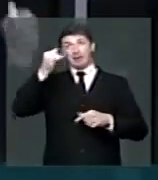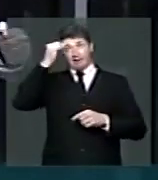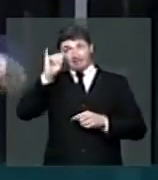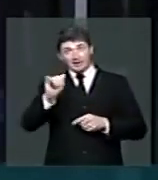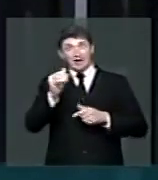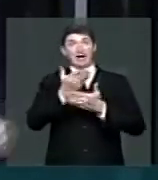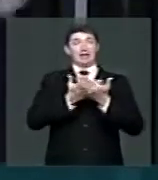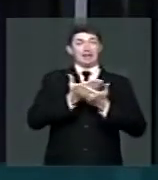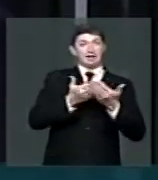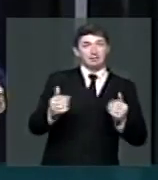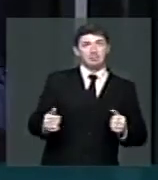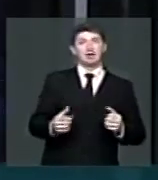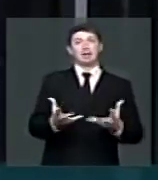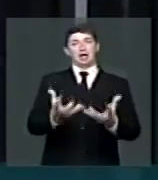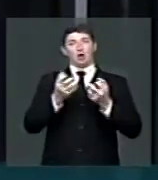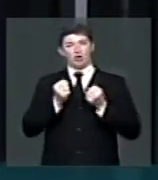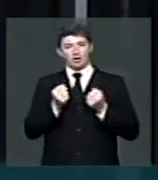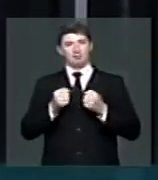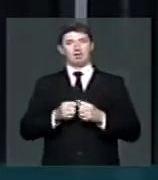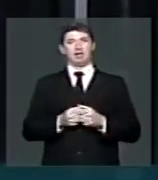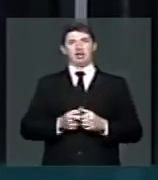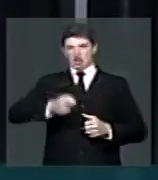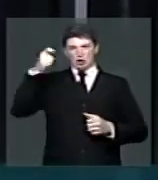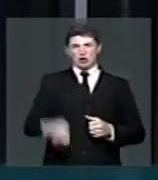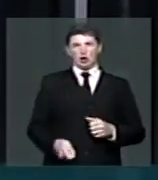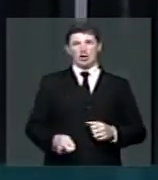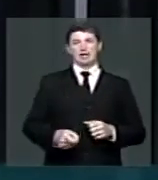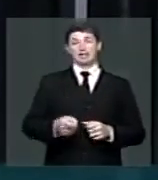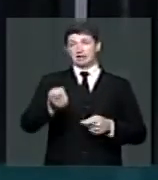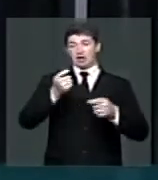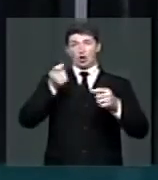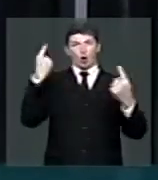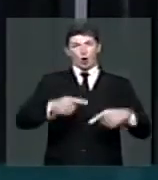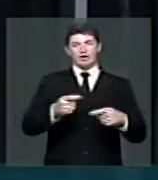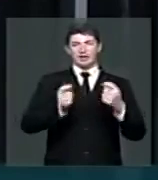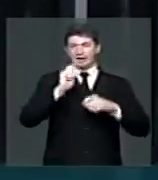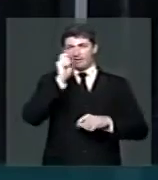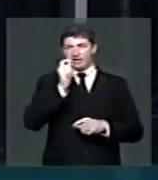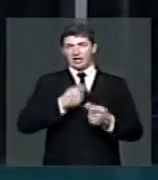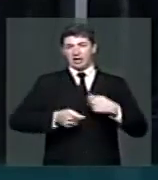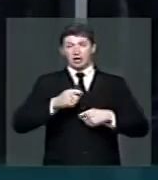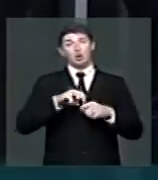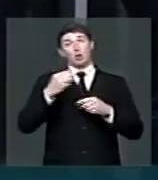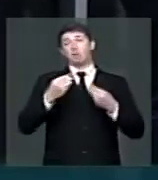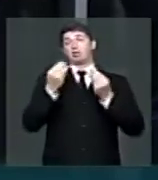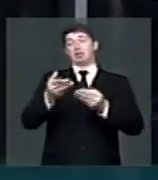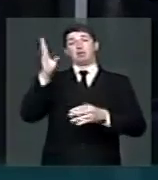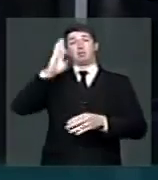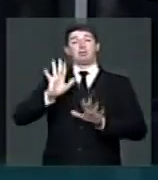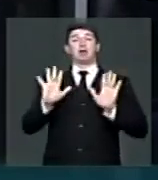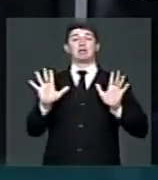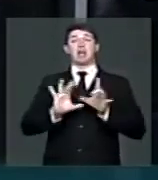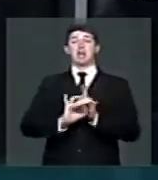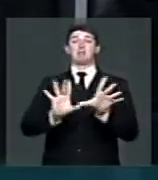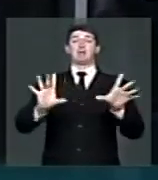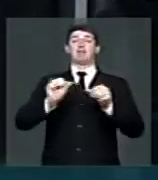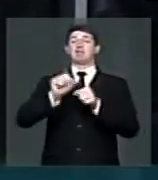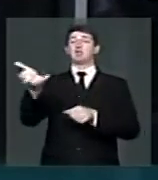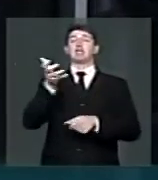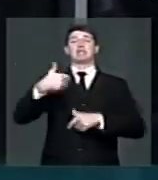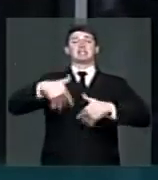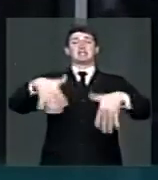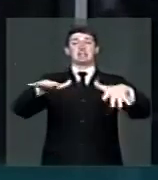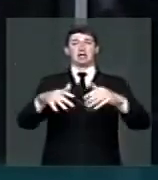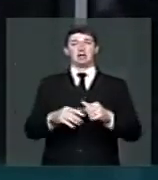tratamento, acolhimento, endurecer para o traficante, ou então está dando o Brasil a liberdade de fazer o que quiser.